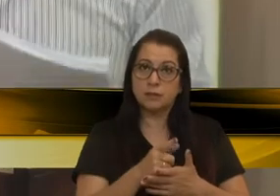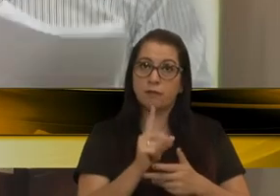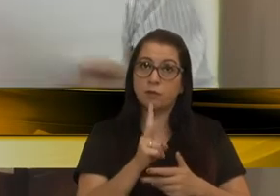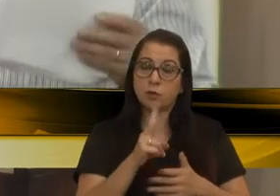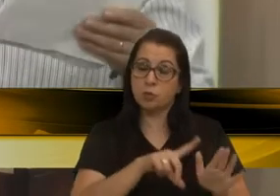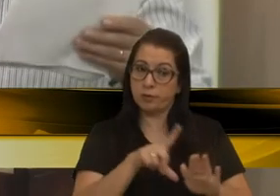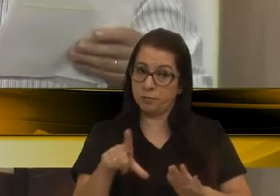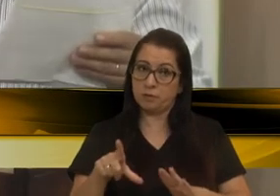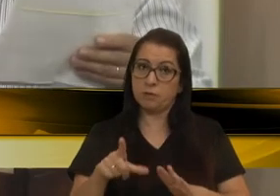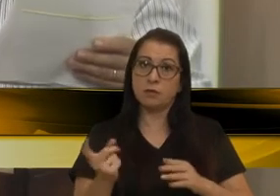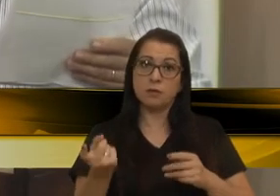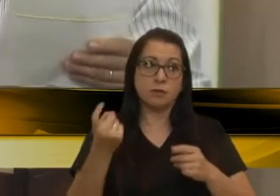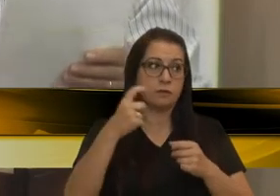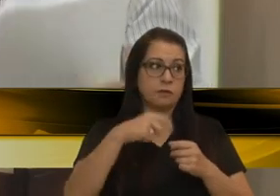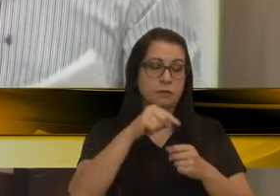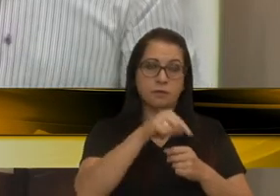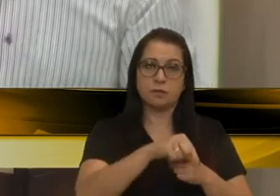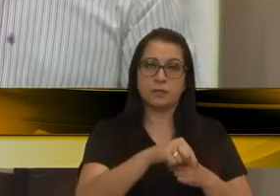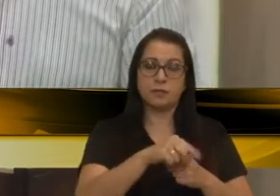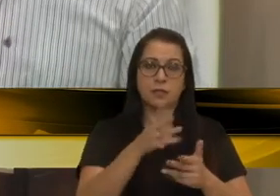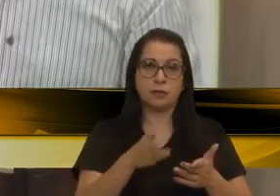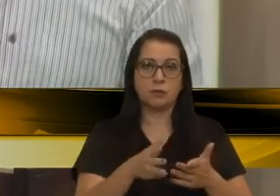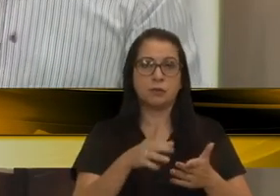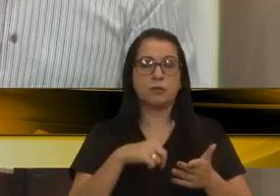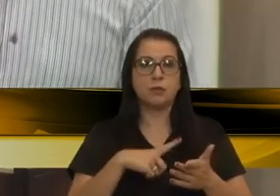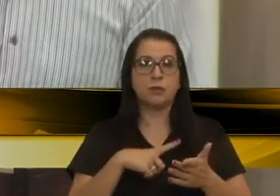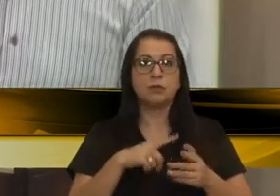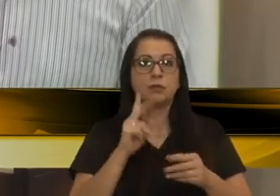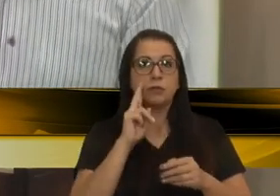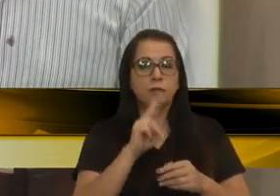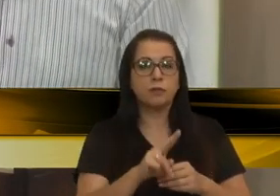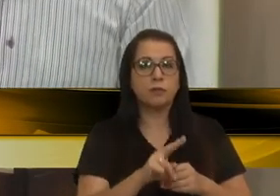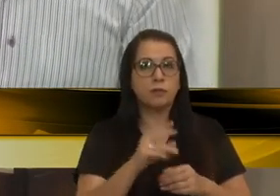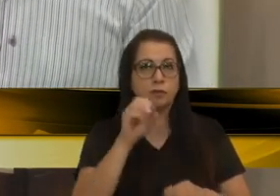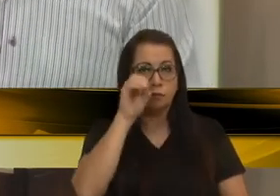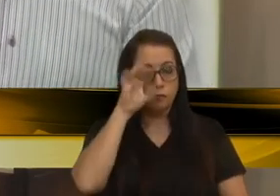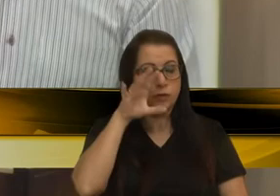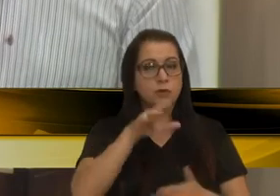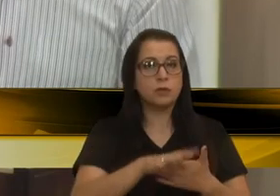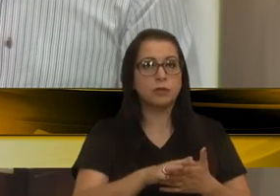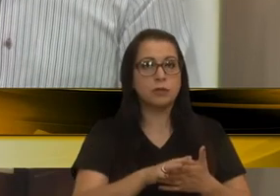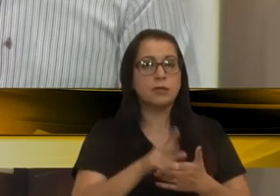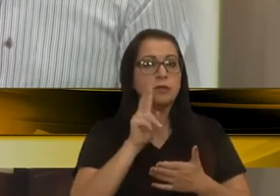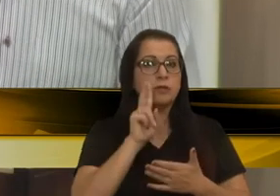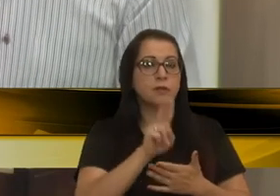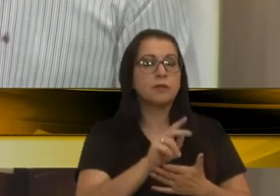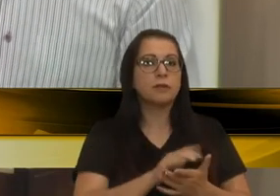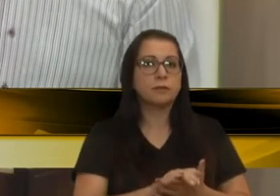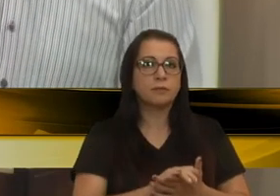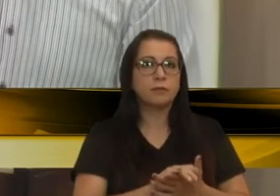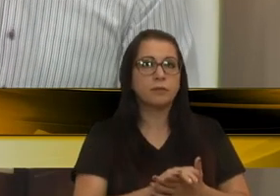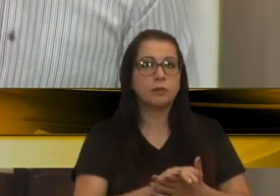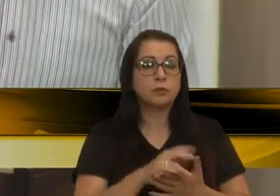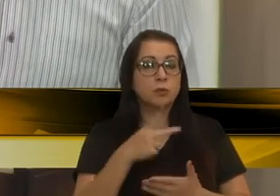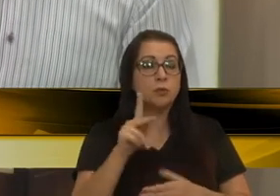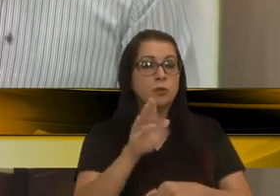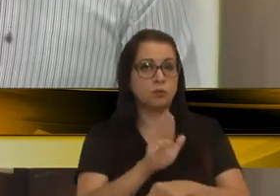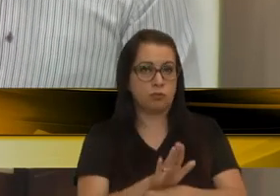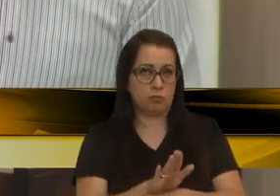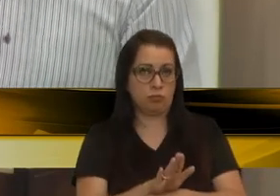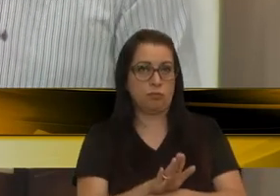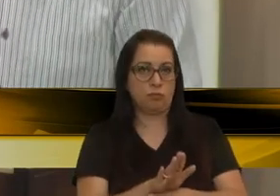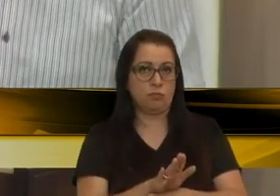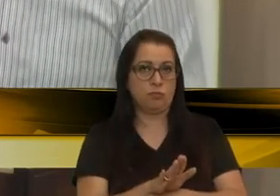faz duas semanas que eu voltei aqui e agora eu estou contando, o vereador Filsa já sabe, eu estou contando com a sua ajuda.